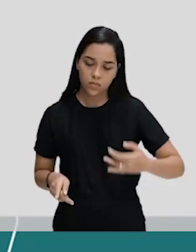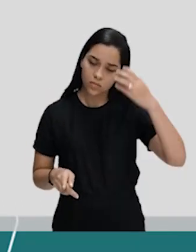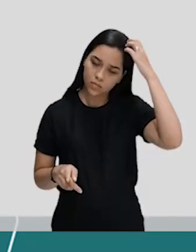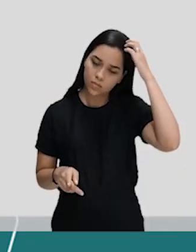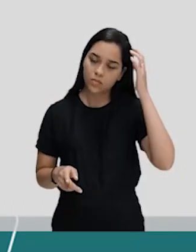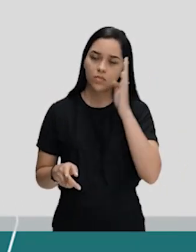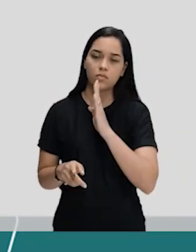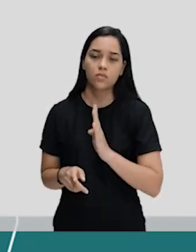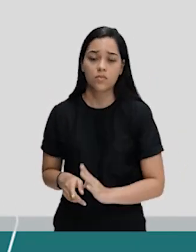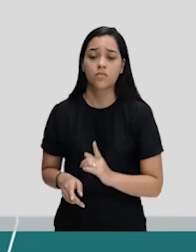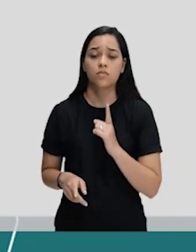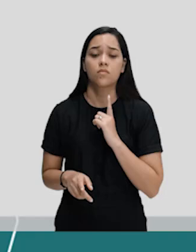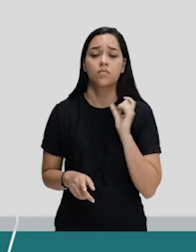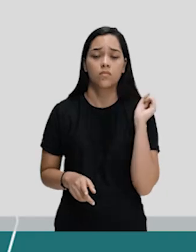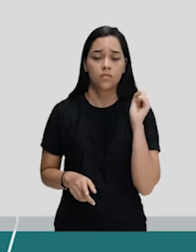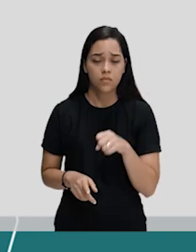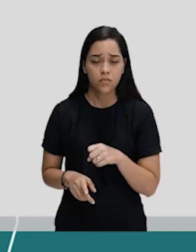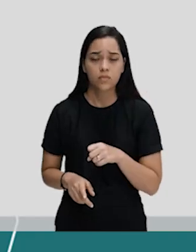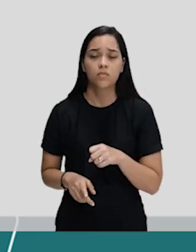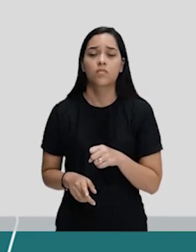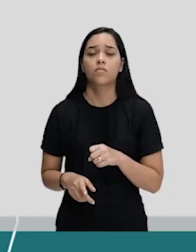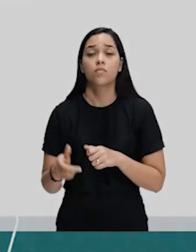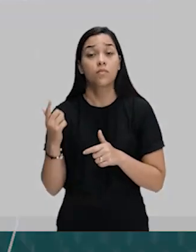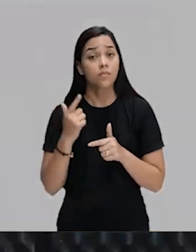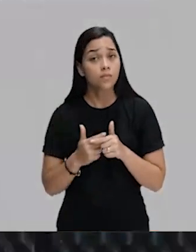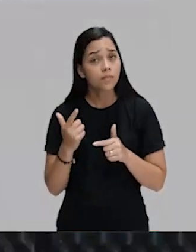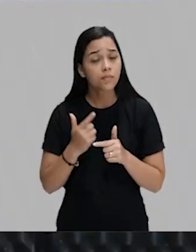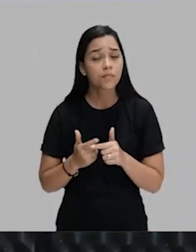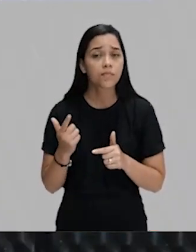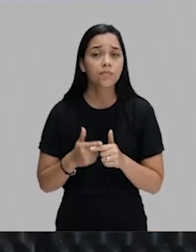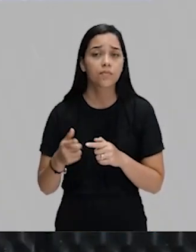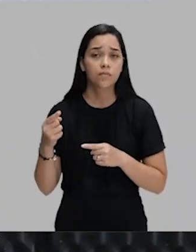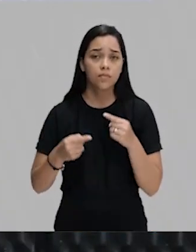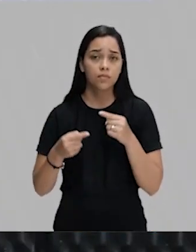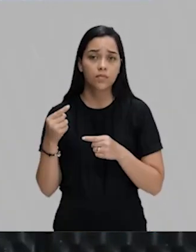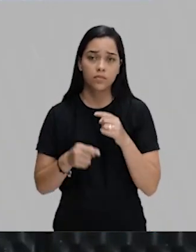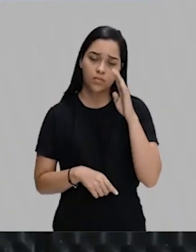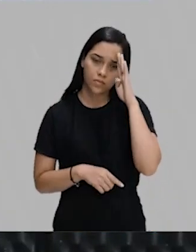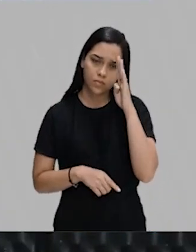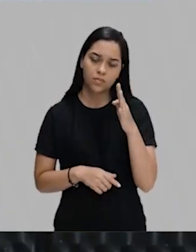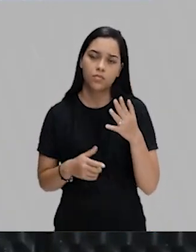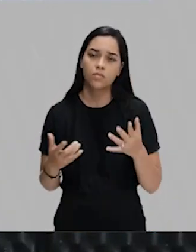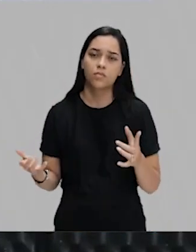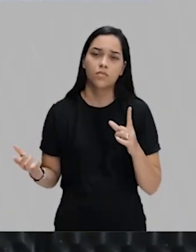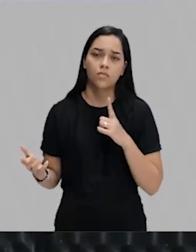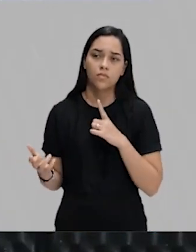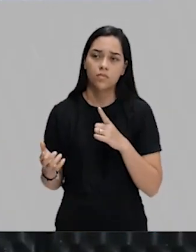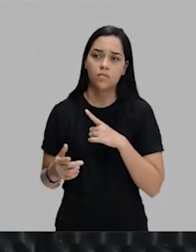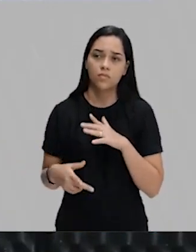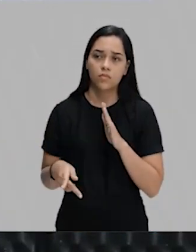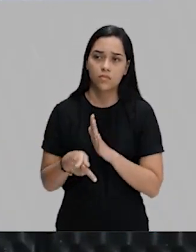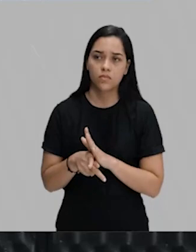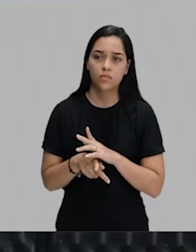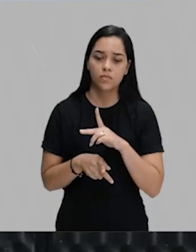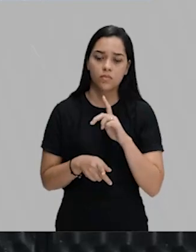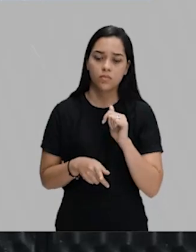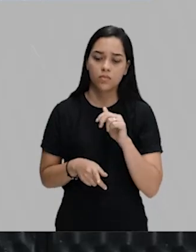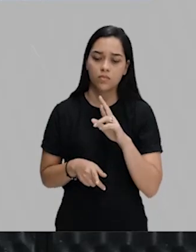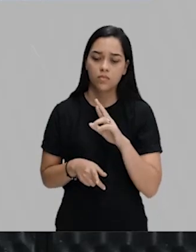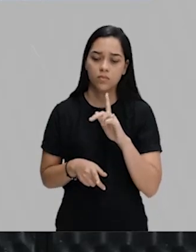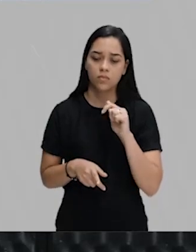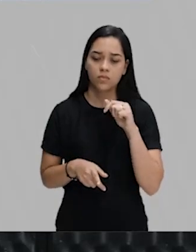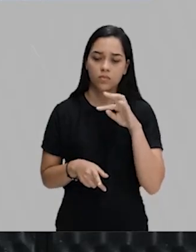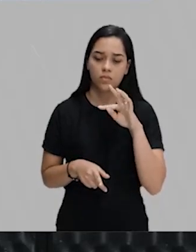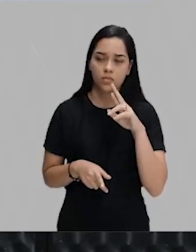Nós teremos uma crise político-institucional, principalmente por conta ali daquele parlamentarismo às avessas,